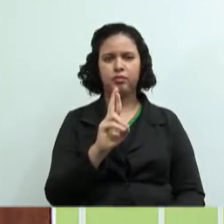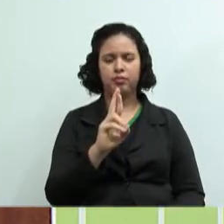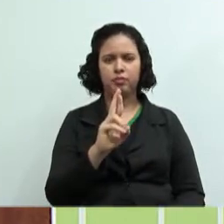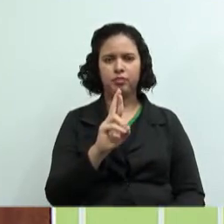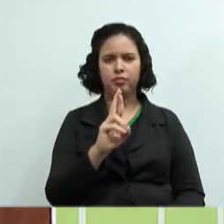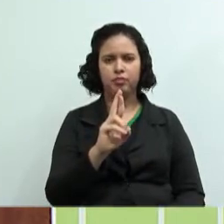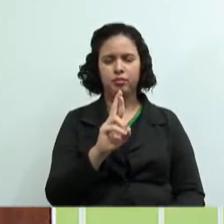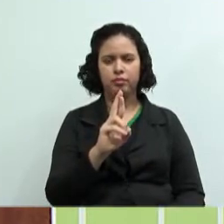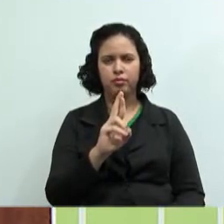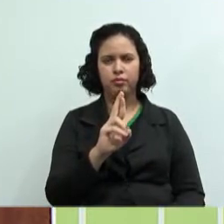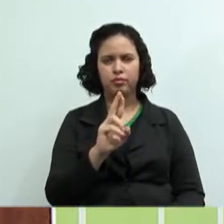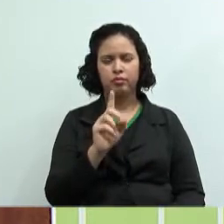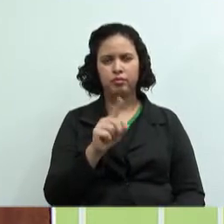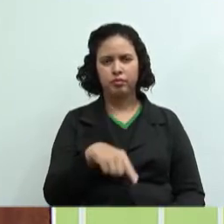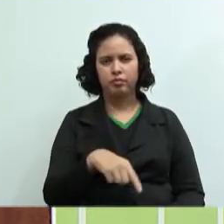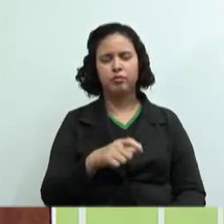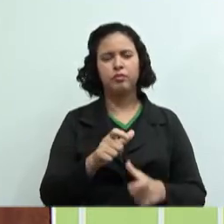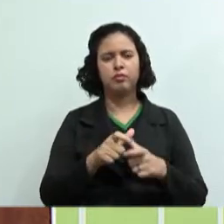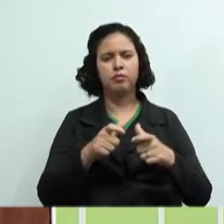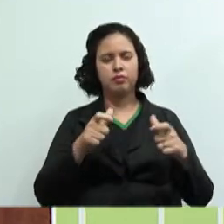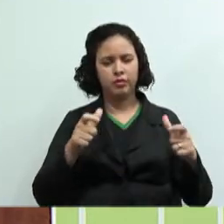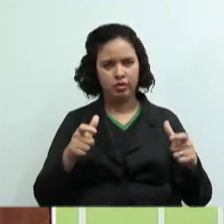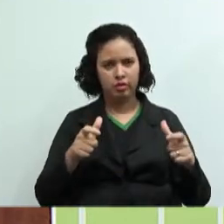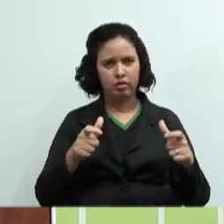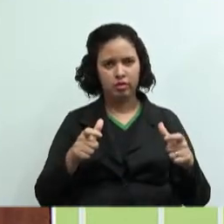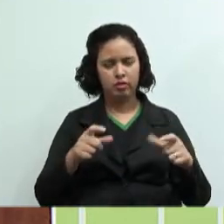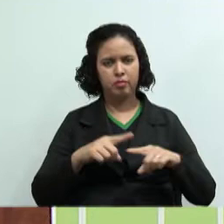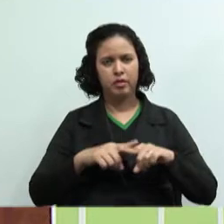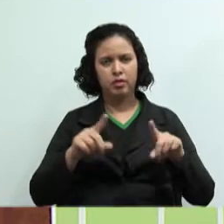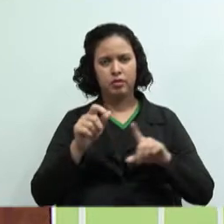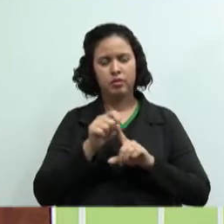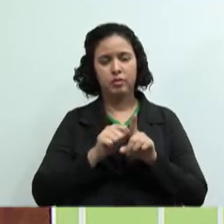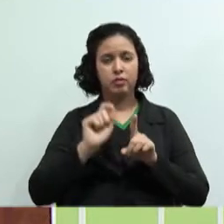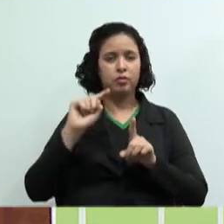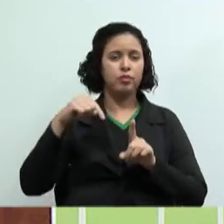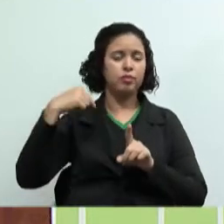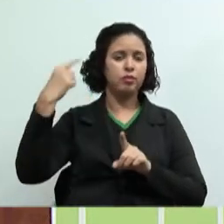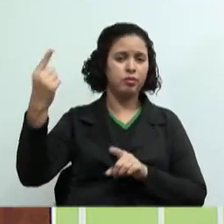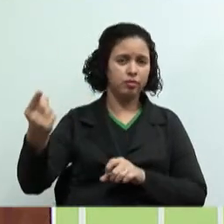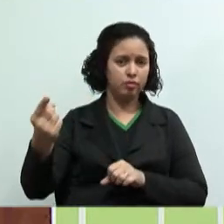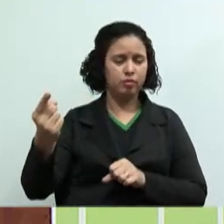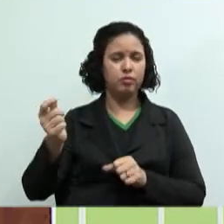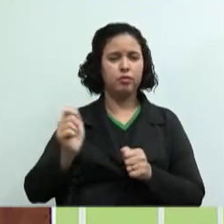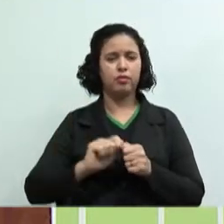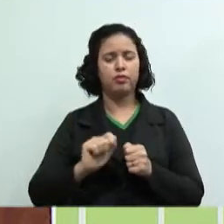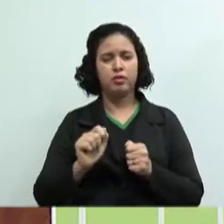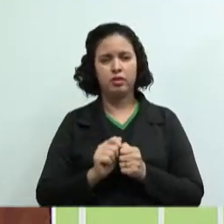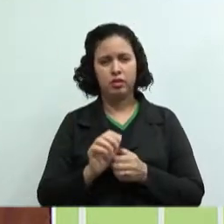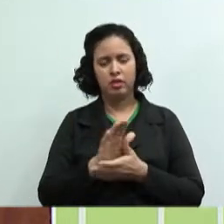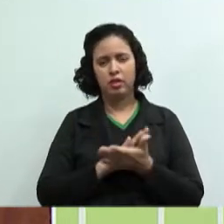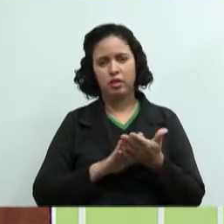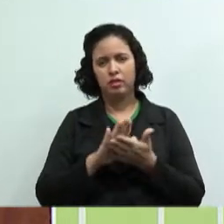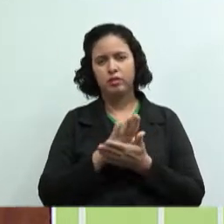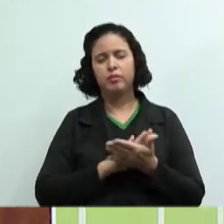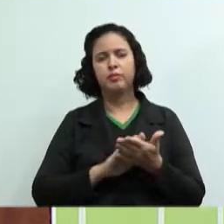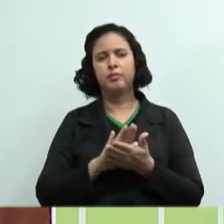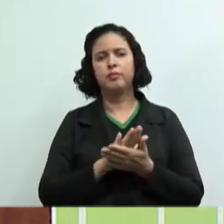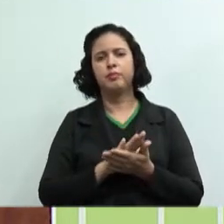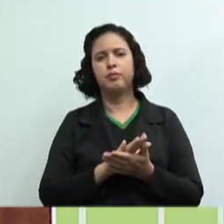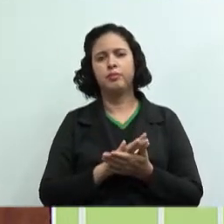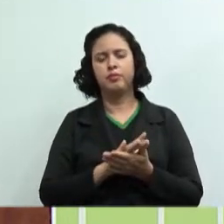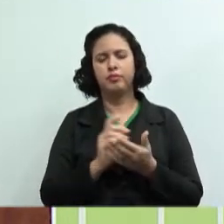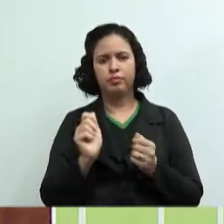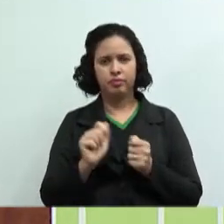Comprei uma quantidade grande, mas o que que aconteceu no mês seguinte? Não produzi nada naquele mês e no mês seguinte eu fui